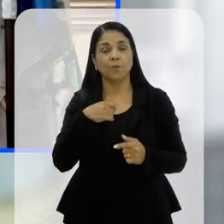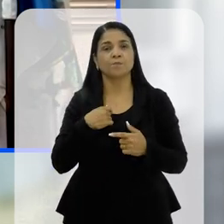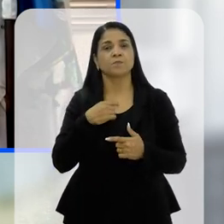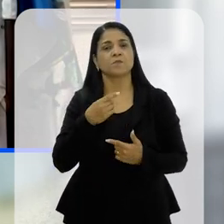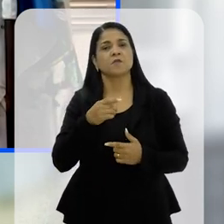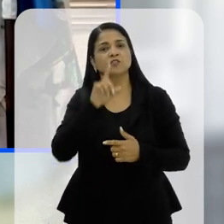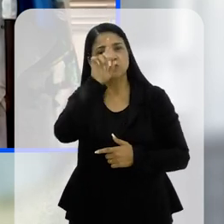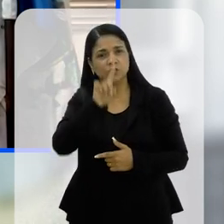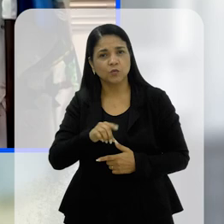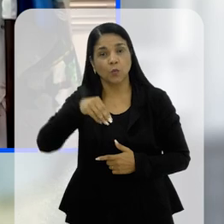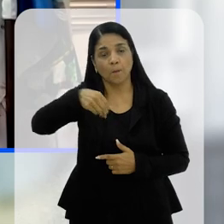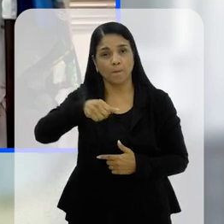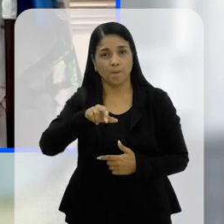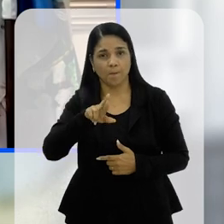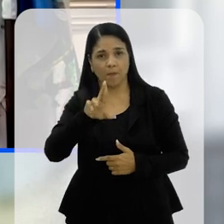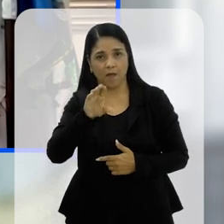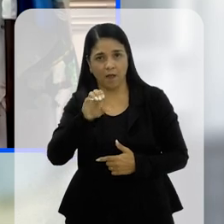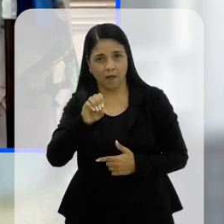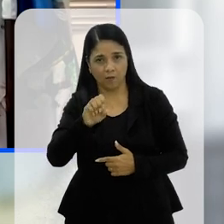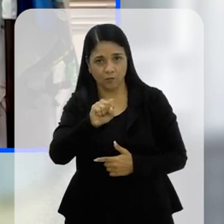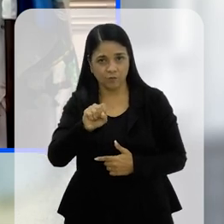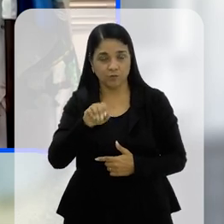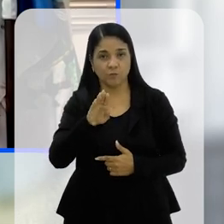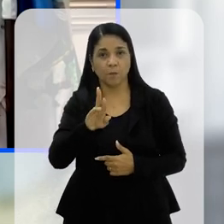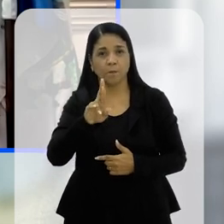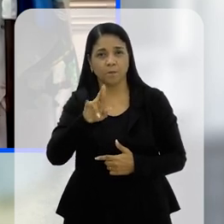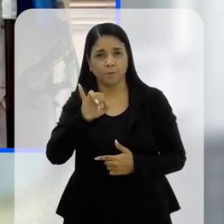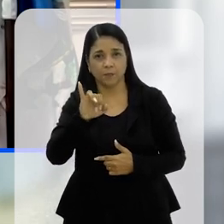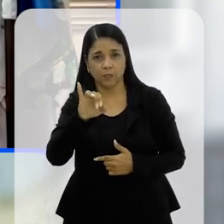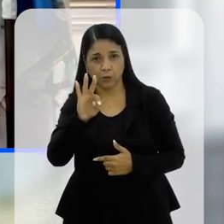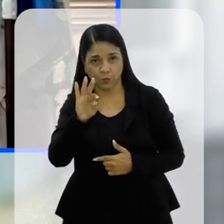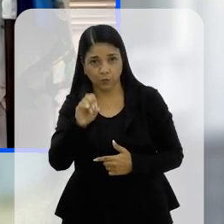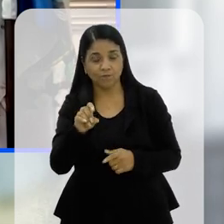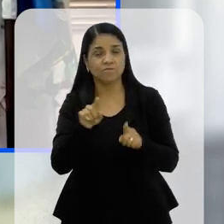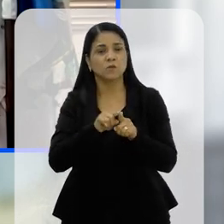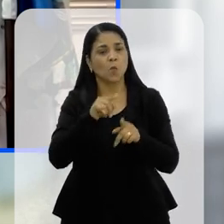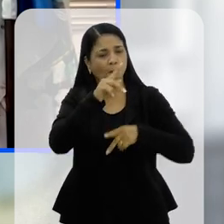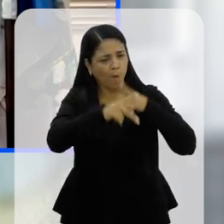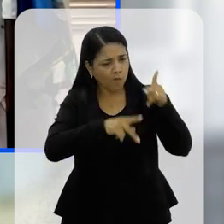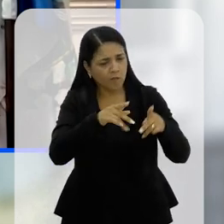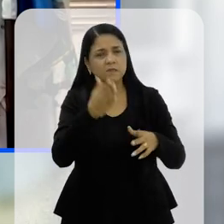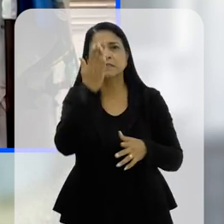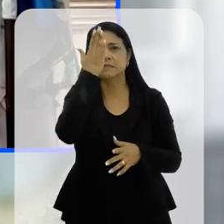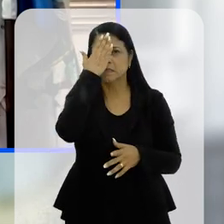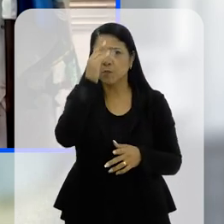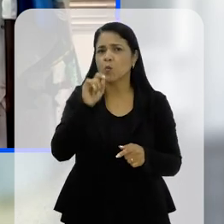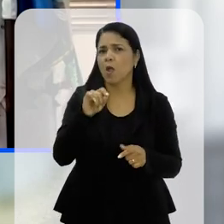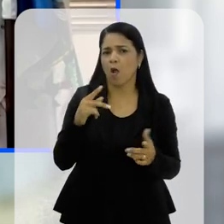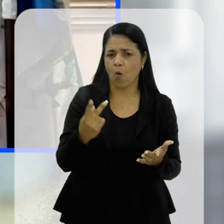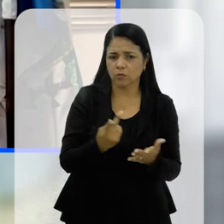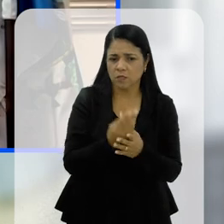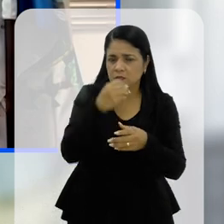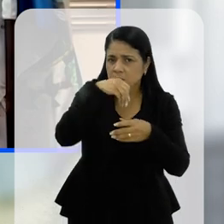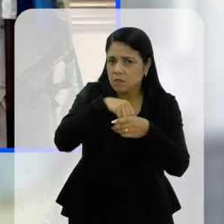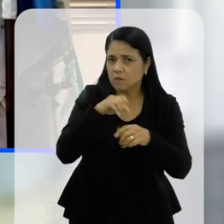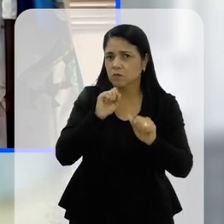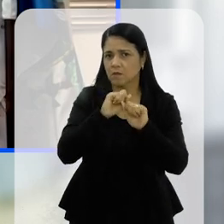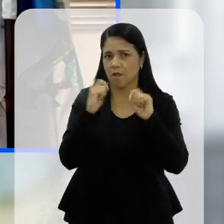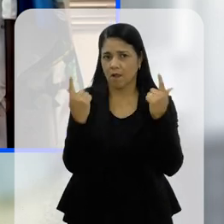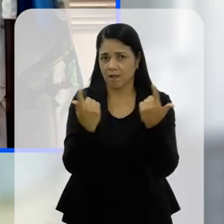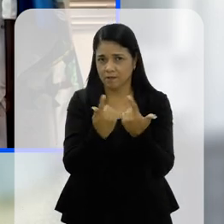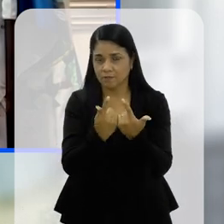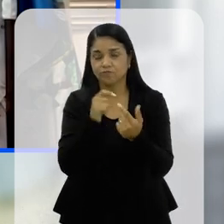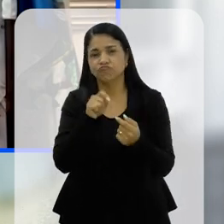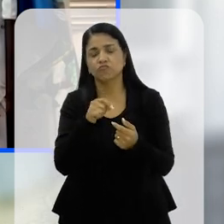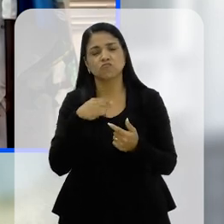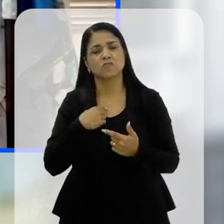o nosso diretor Marcos Brito, Pela vez, vendo que realmente o povo tem que saber o que acontece aqui através